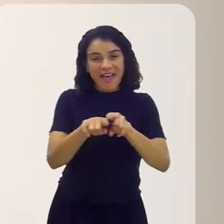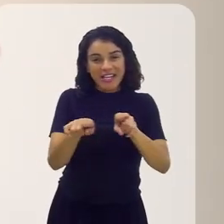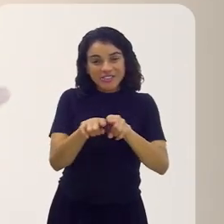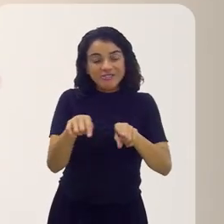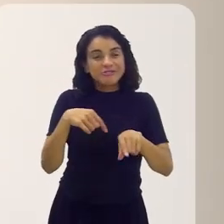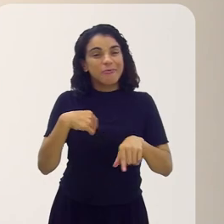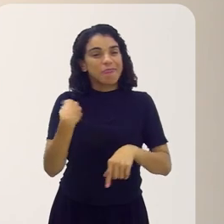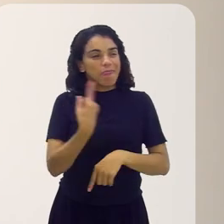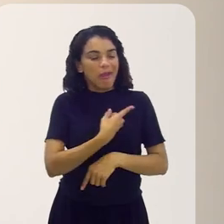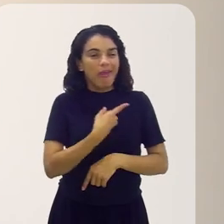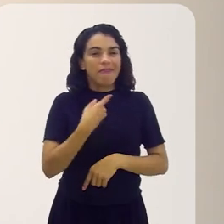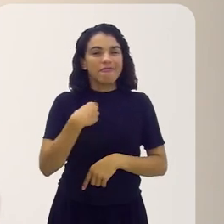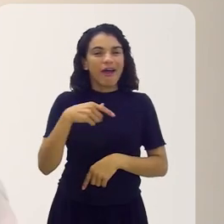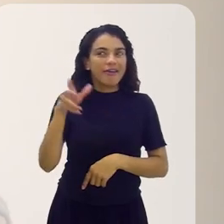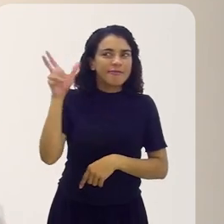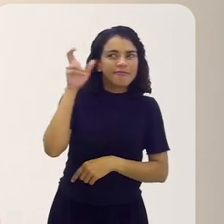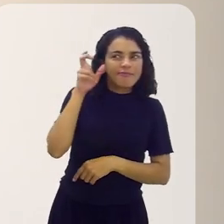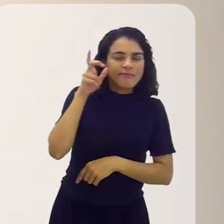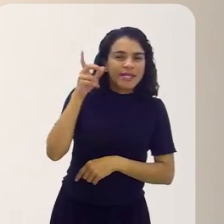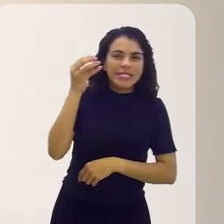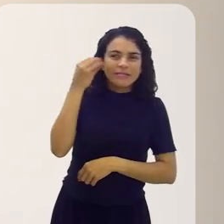ouvir vocês.